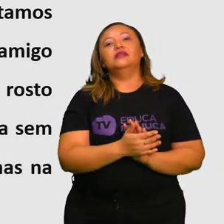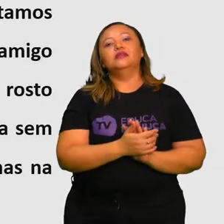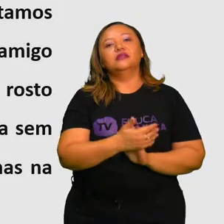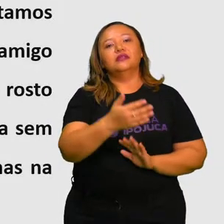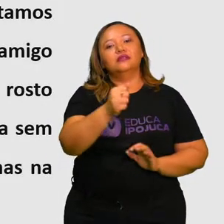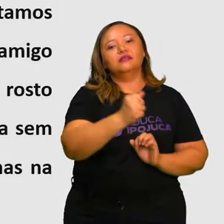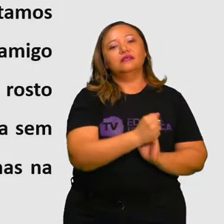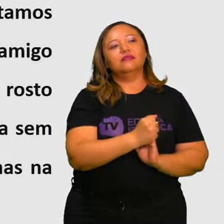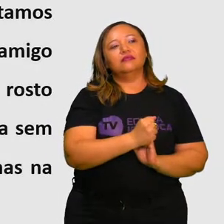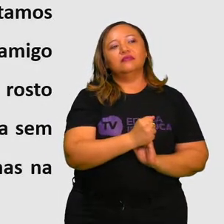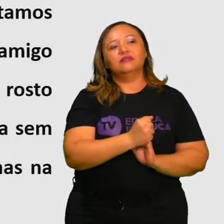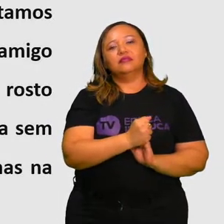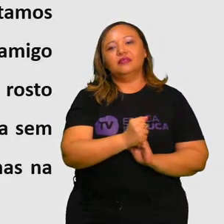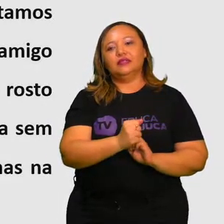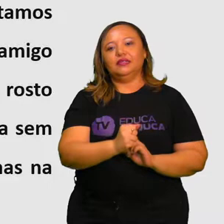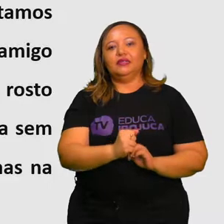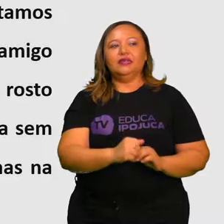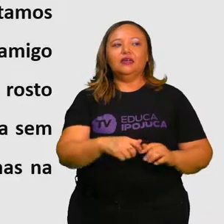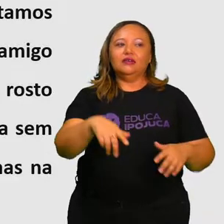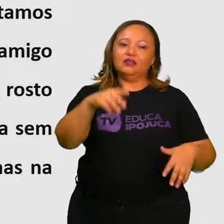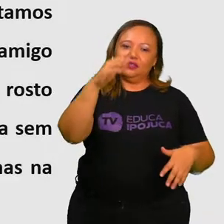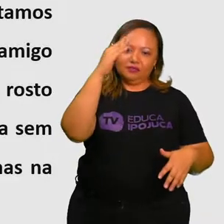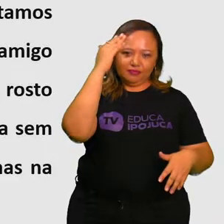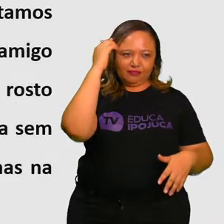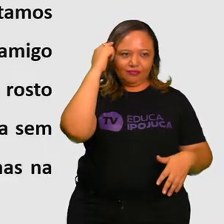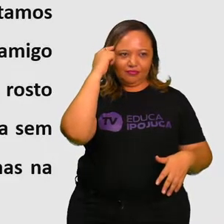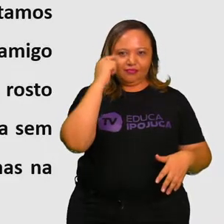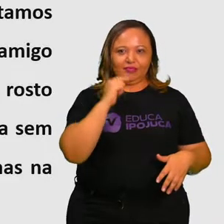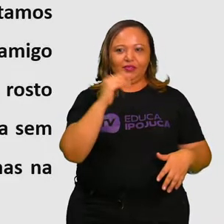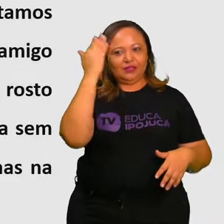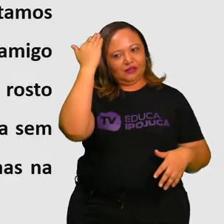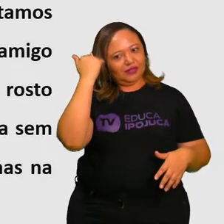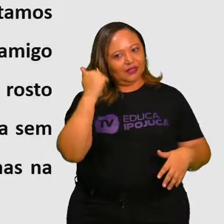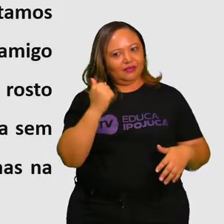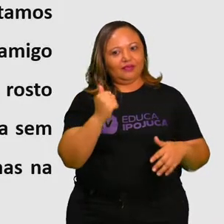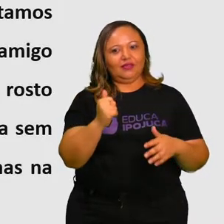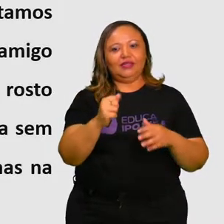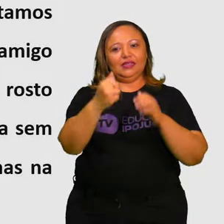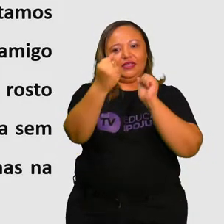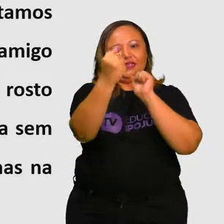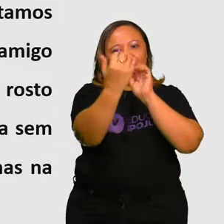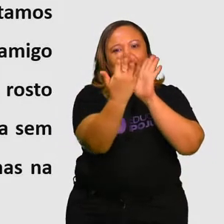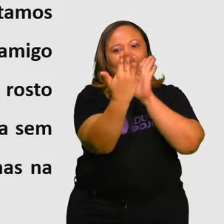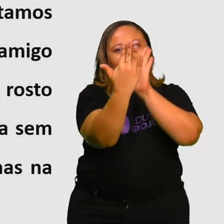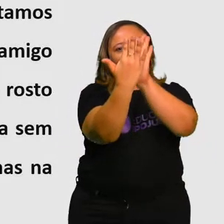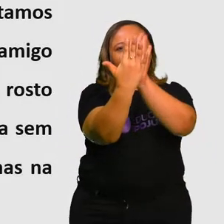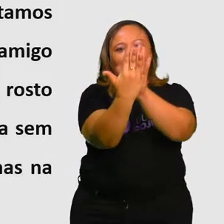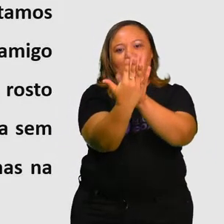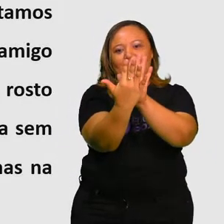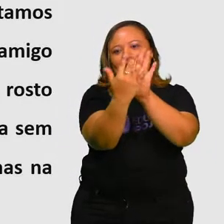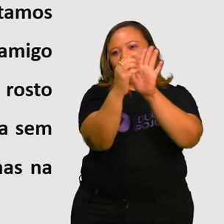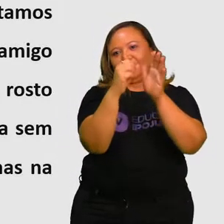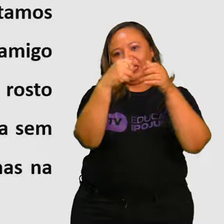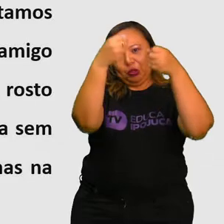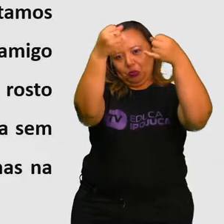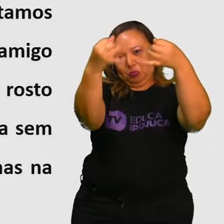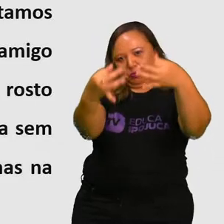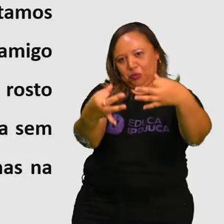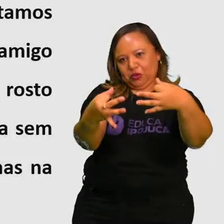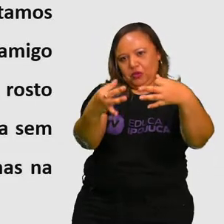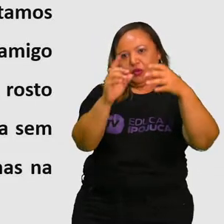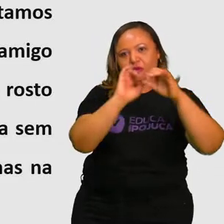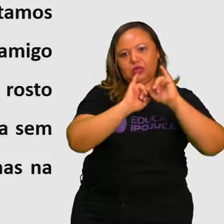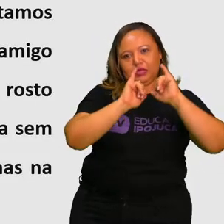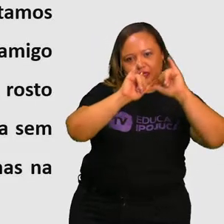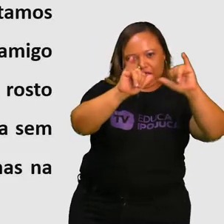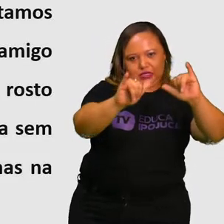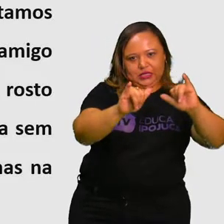qual não estamos preparados. Ou seja, não contar interessa nos dois casos. Se algum amigo